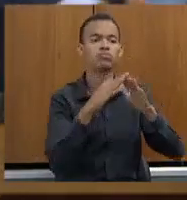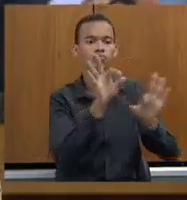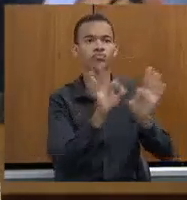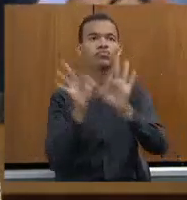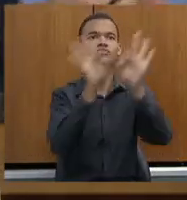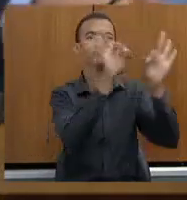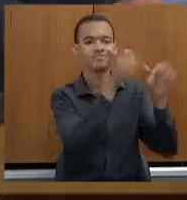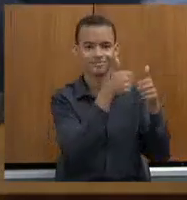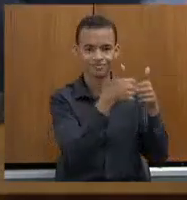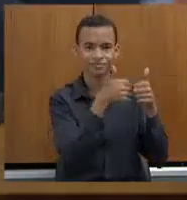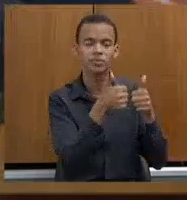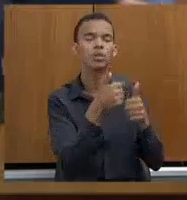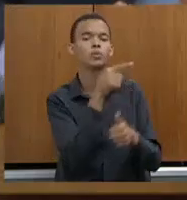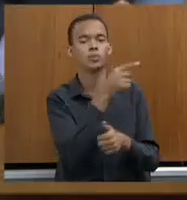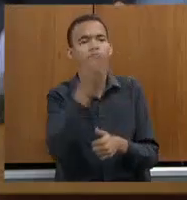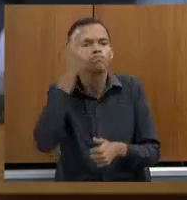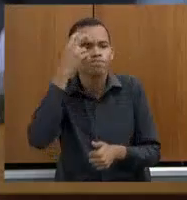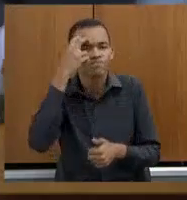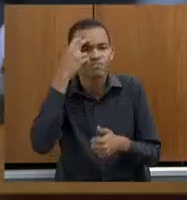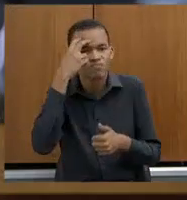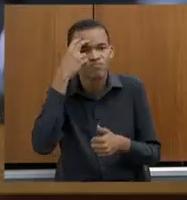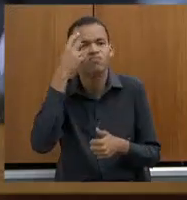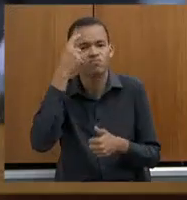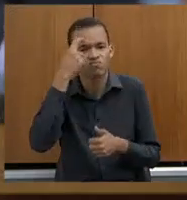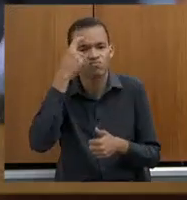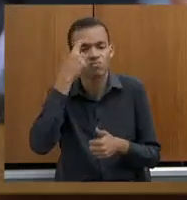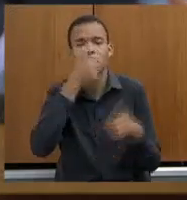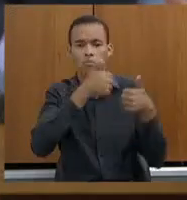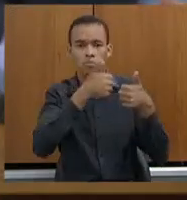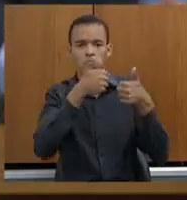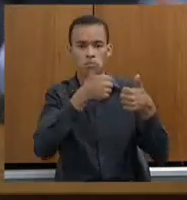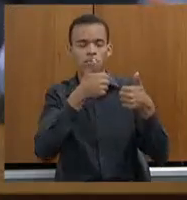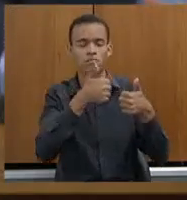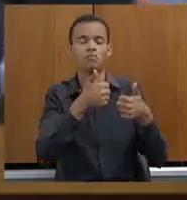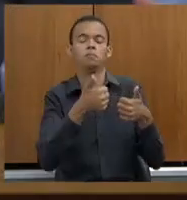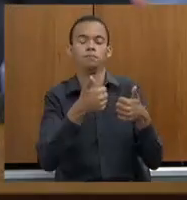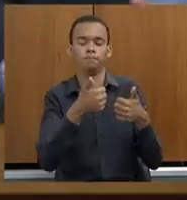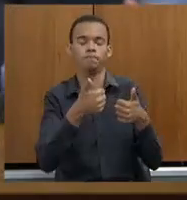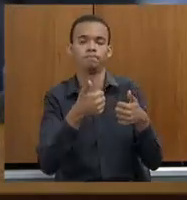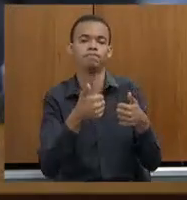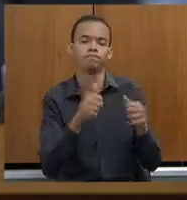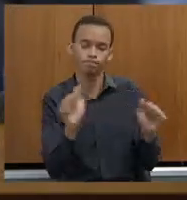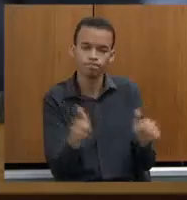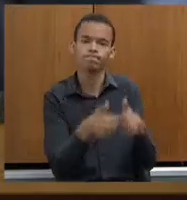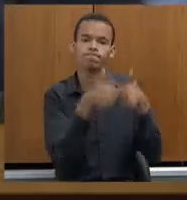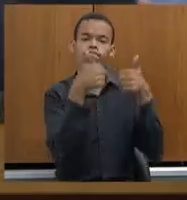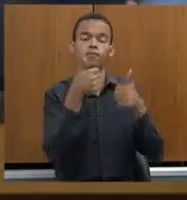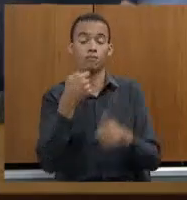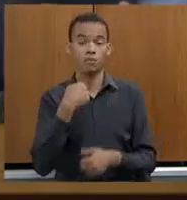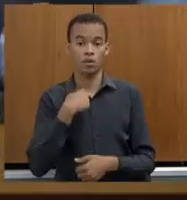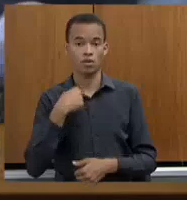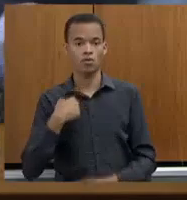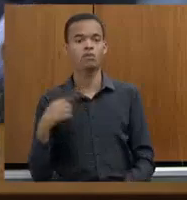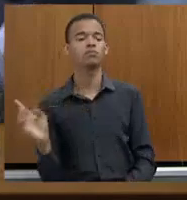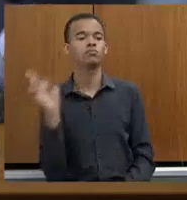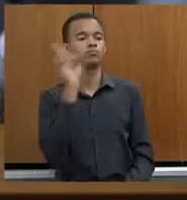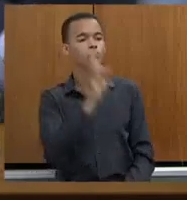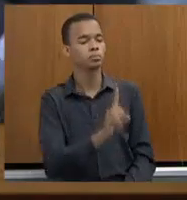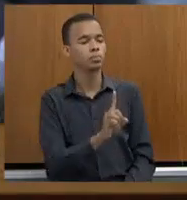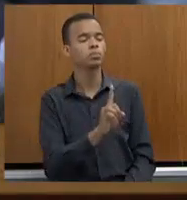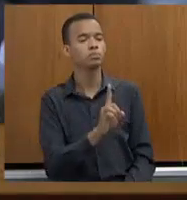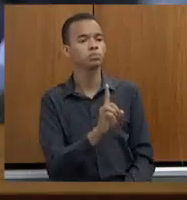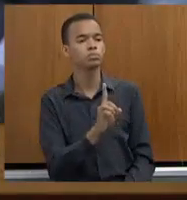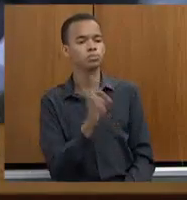levando essa melhoria. Eu pude testemunhar isso pessoalmente quando chegamos numa